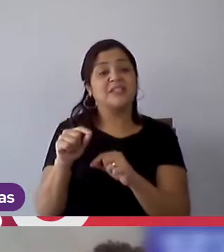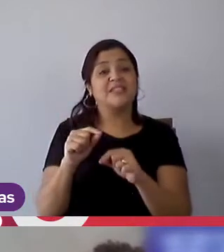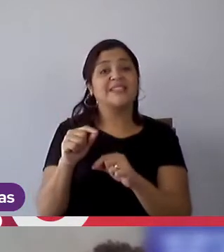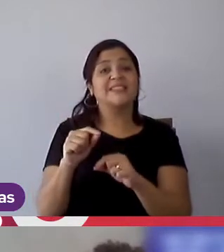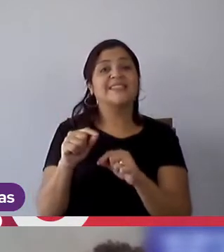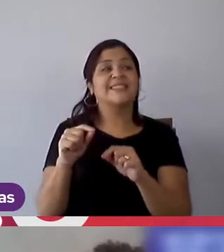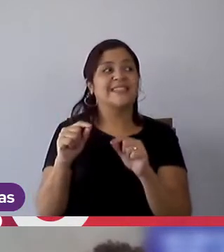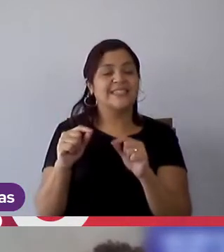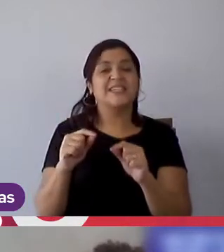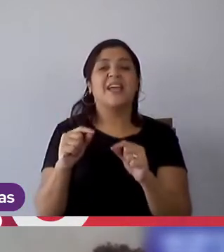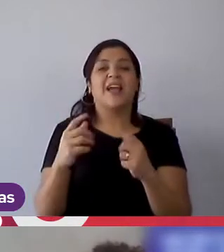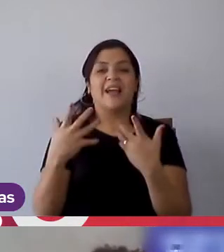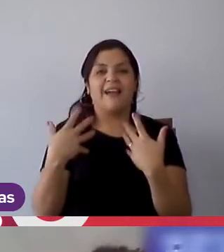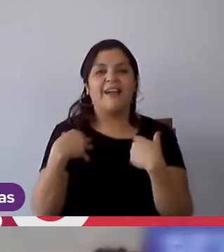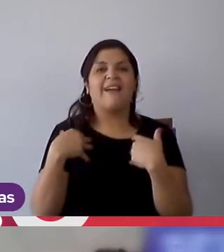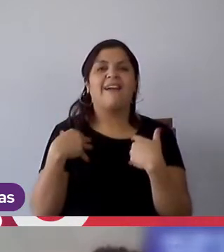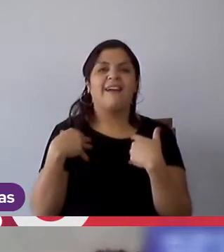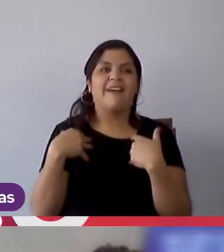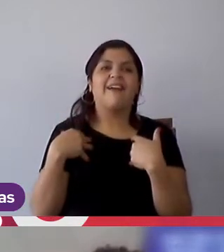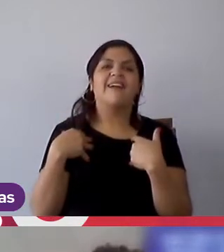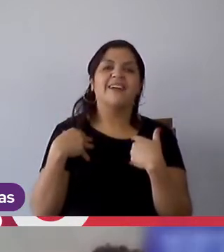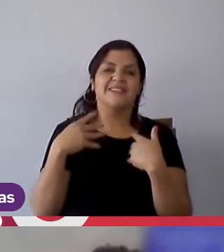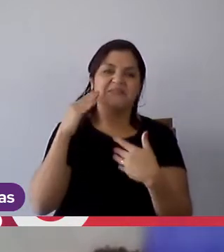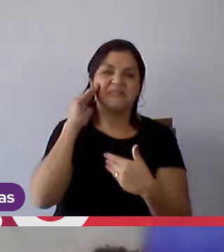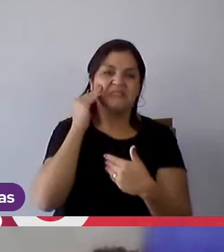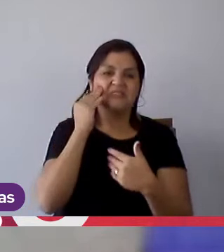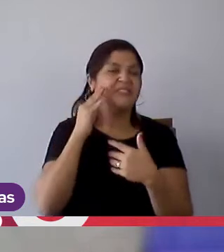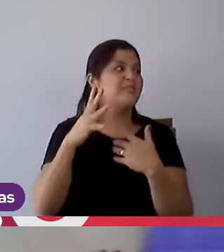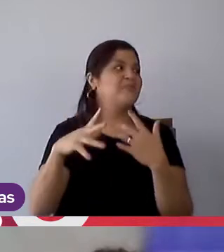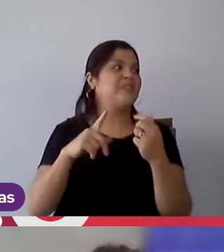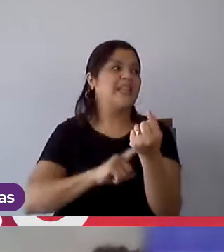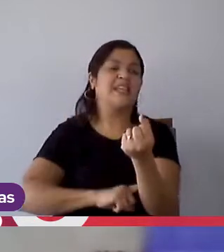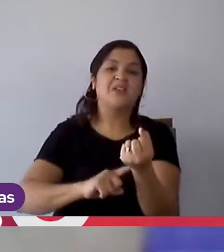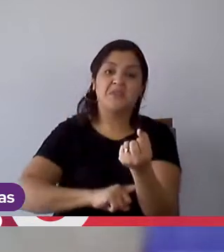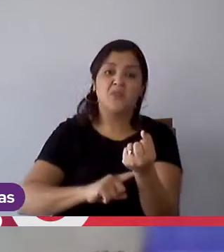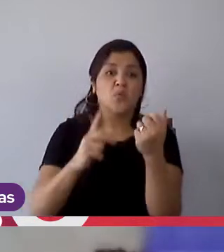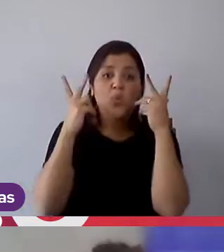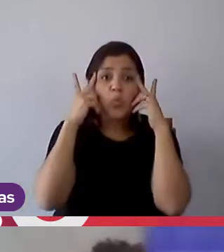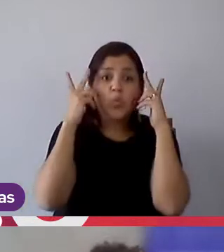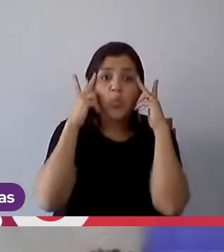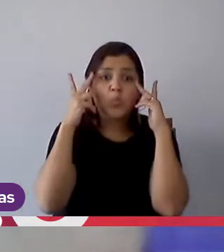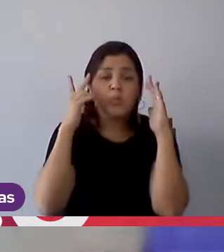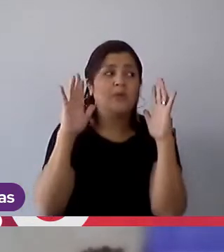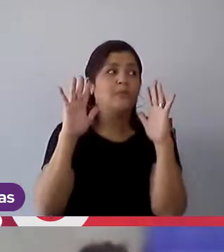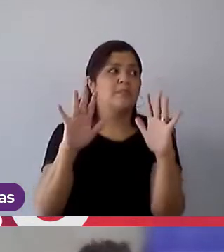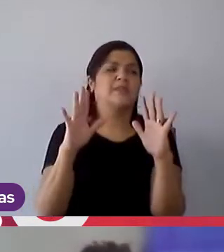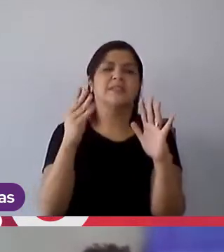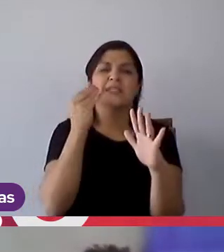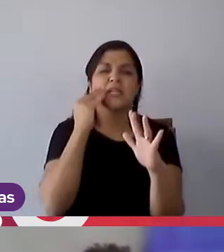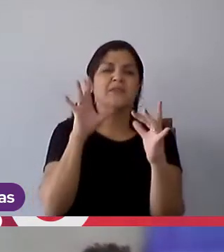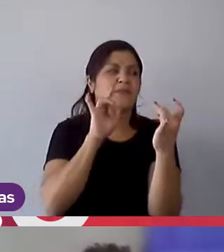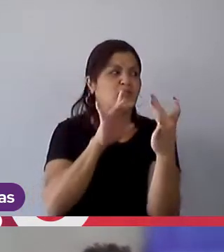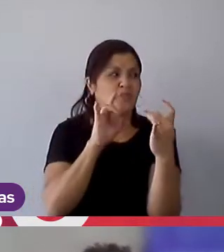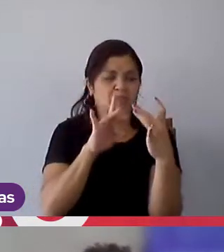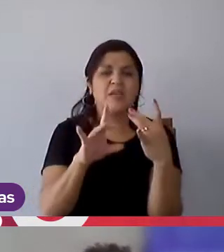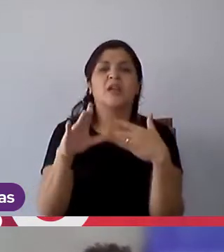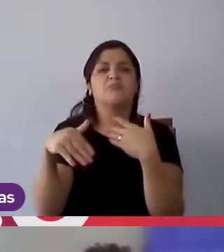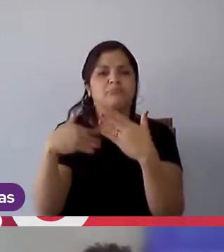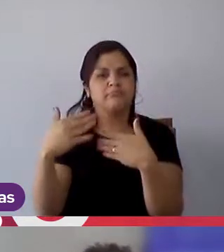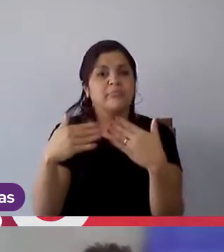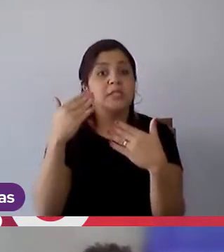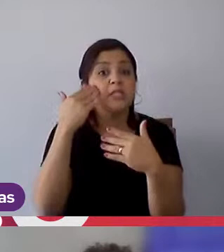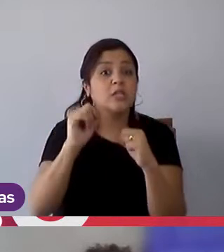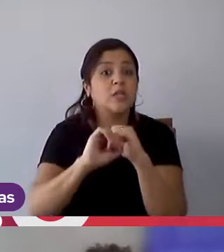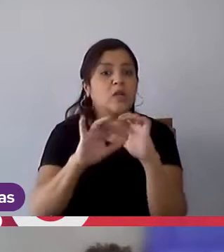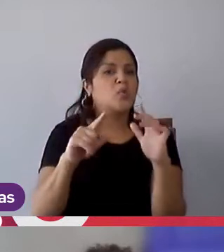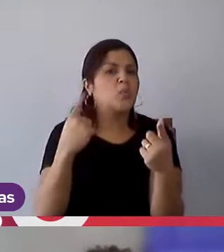sabe, desmanchar um pouquinho o processo para você não ficar tão nervoso, ficar nervoso vai ser normal, mas pegue esses feedbacks, mas primeiro, entenda por